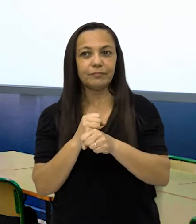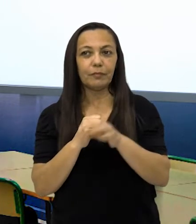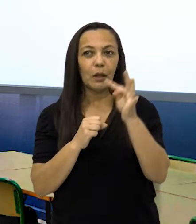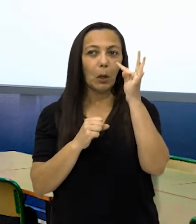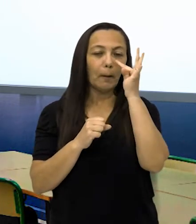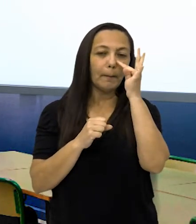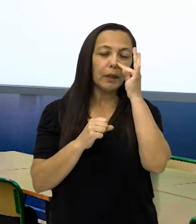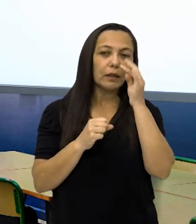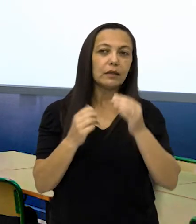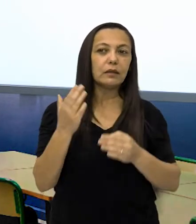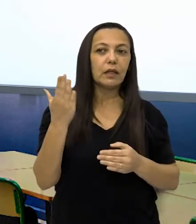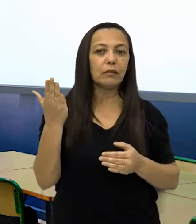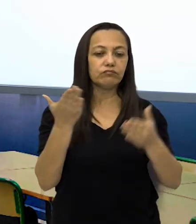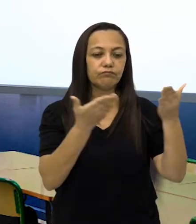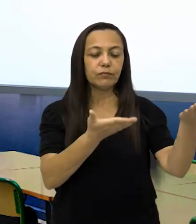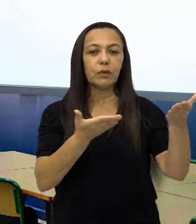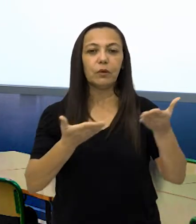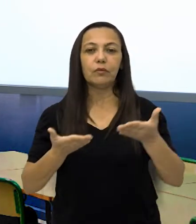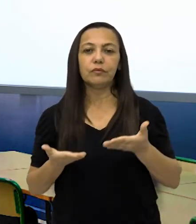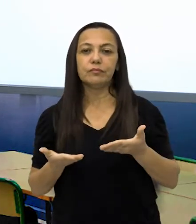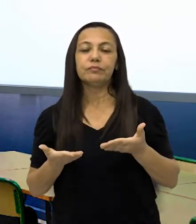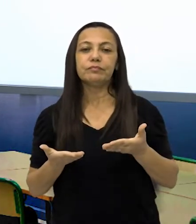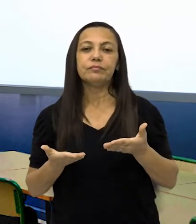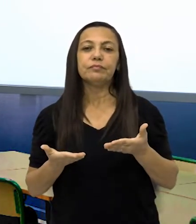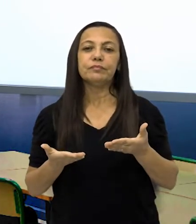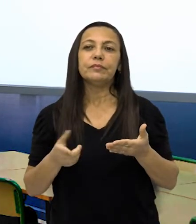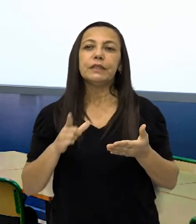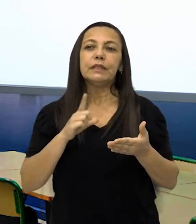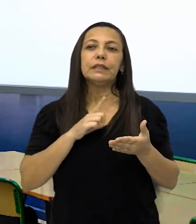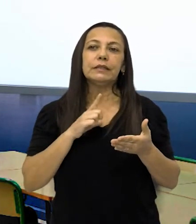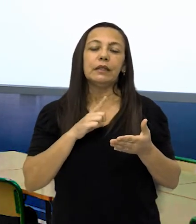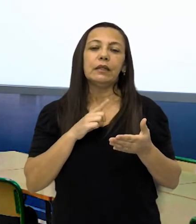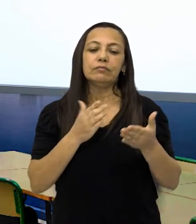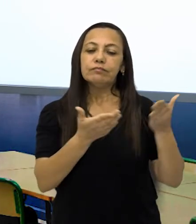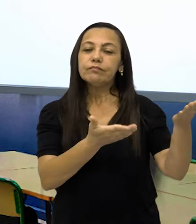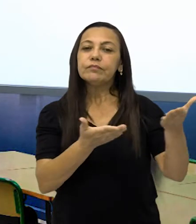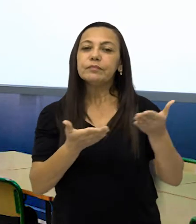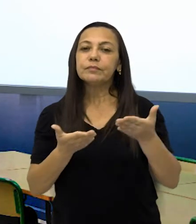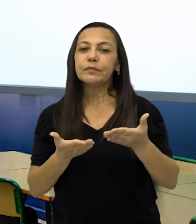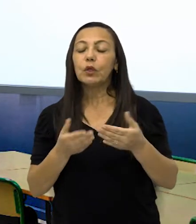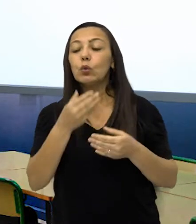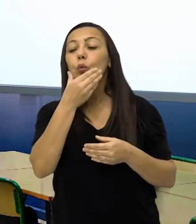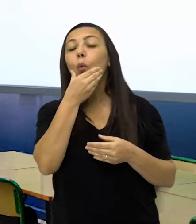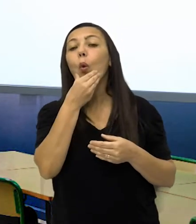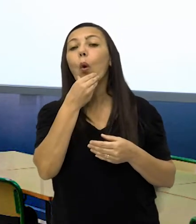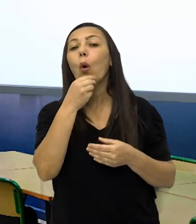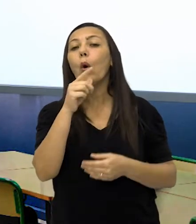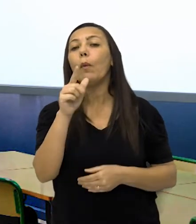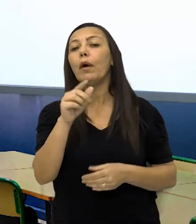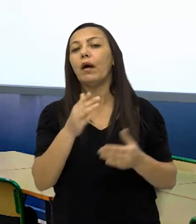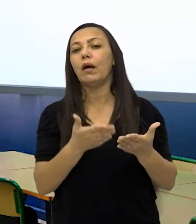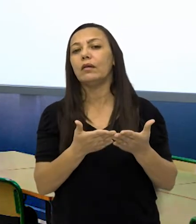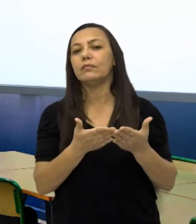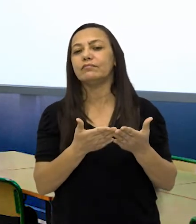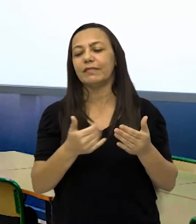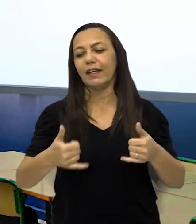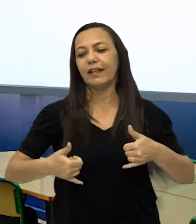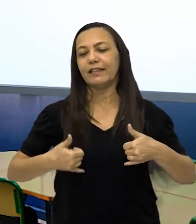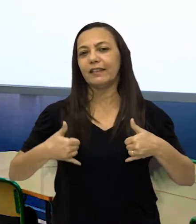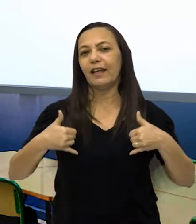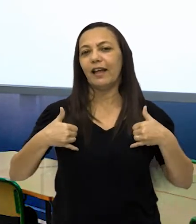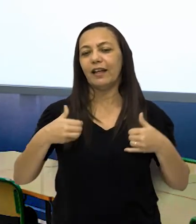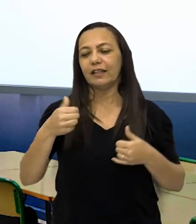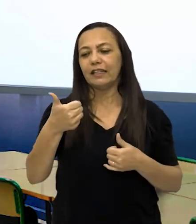Observe o convite abaixo e responda. Temos aqui um convite que é de Gustavo, que ele irá completar 10